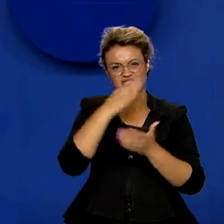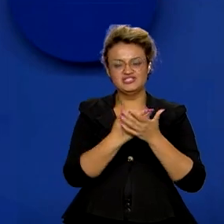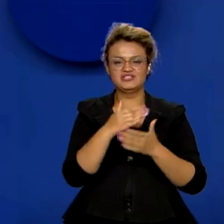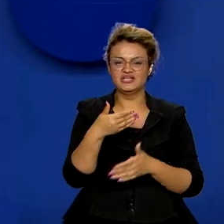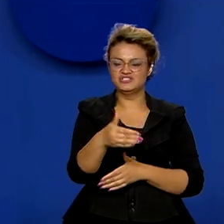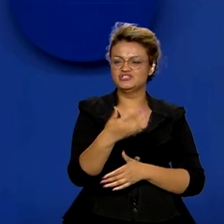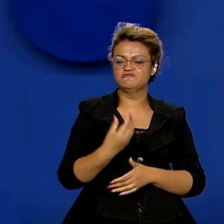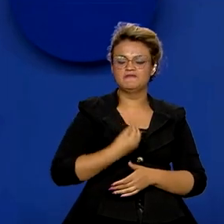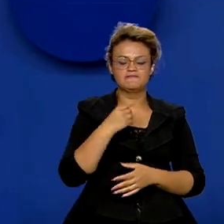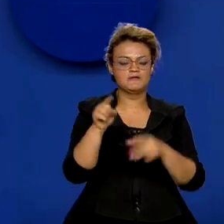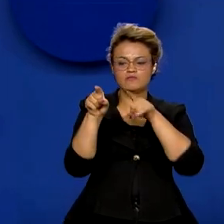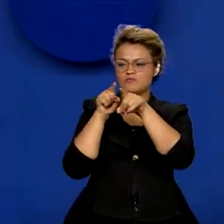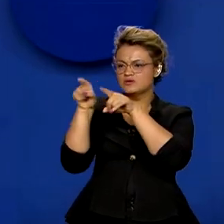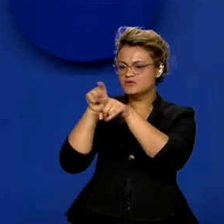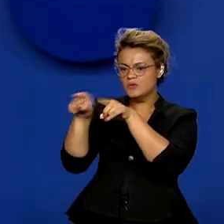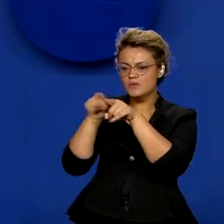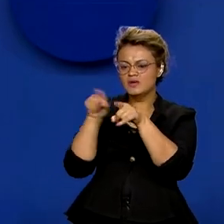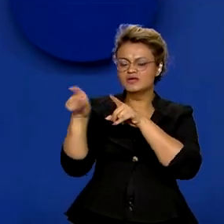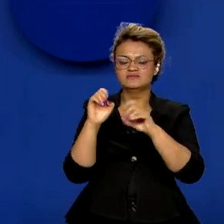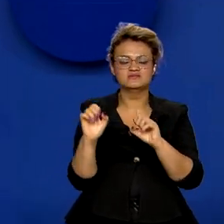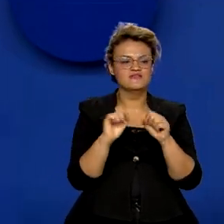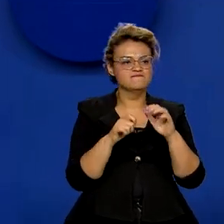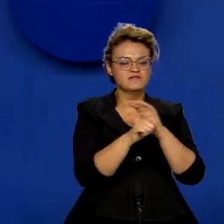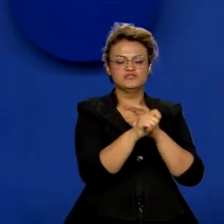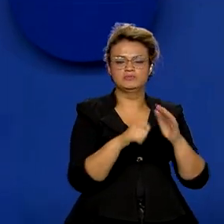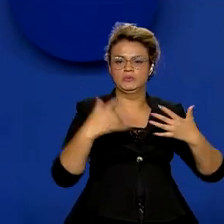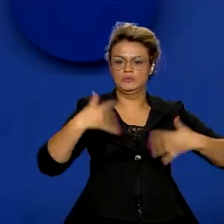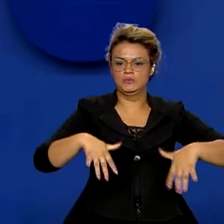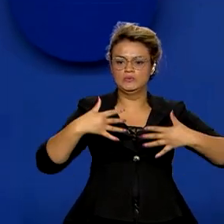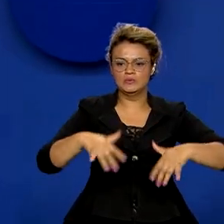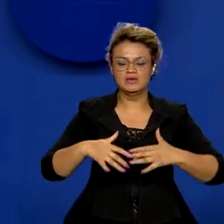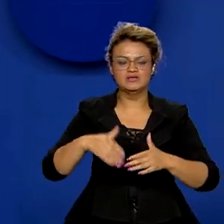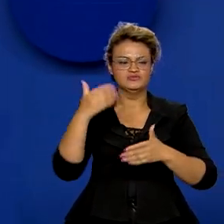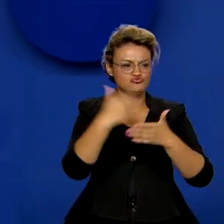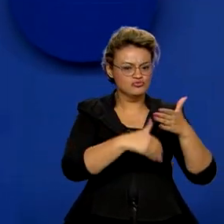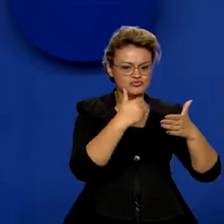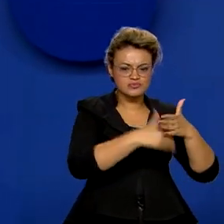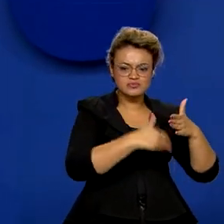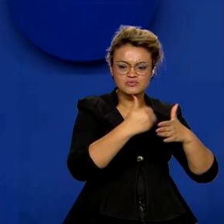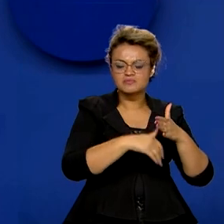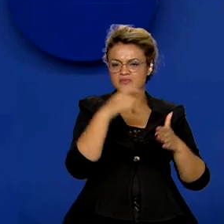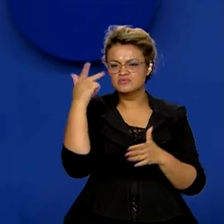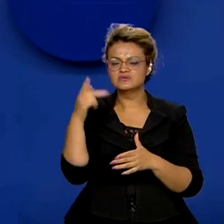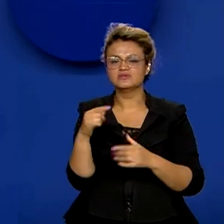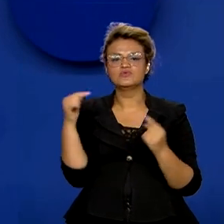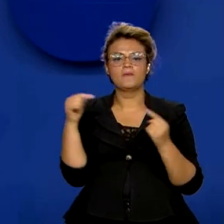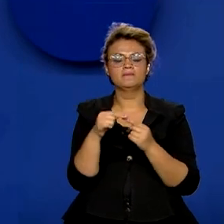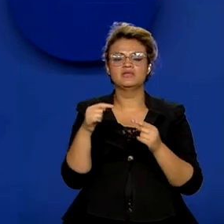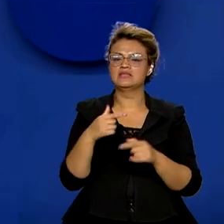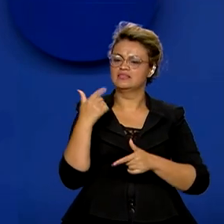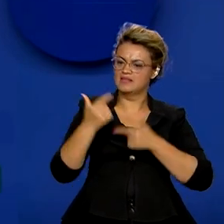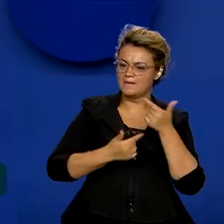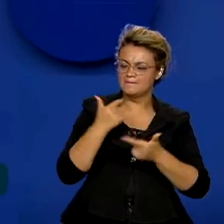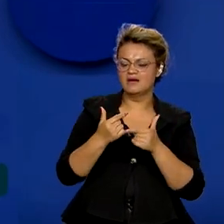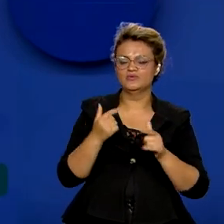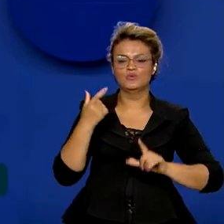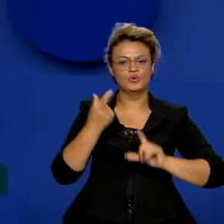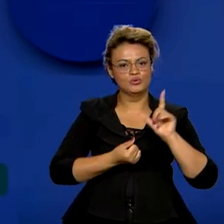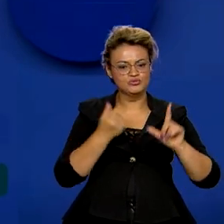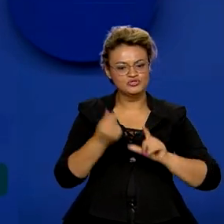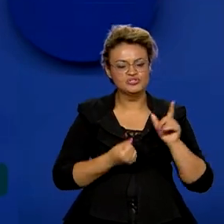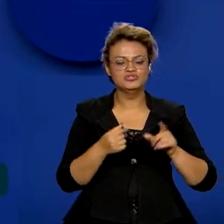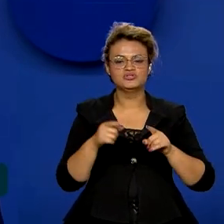de mais concorrência, de força nos investimentos, de desconto para as pessoas. Isso vai significar emprego, melhor logística,